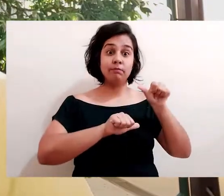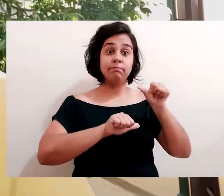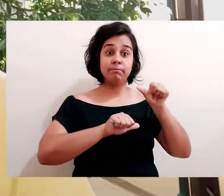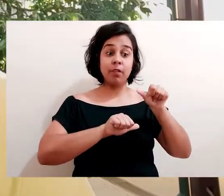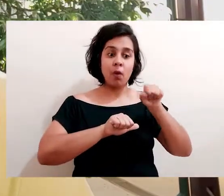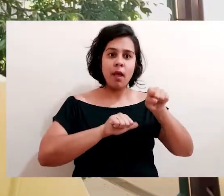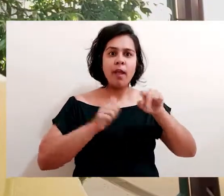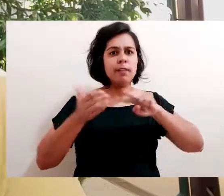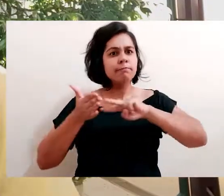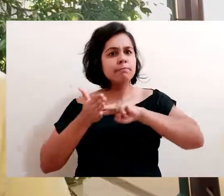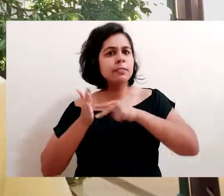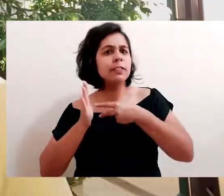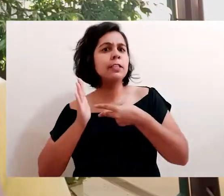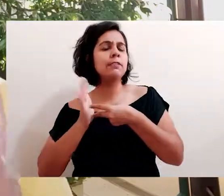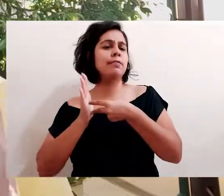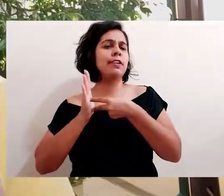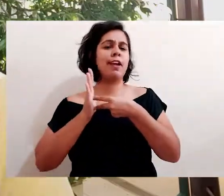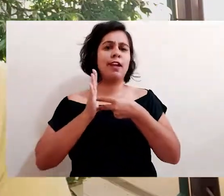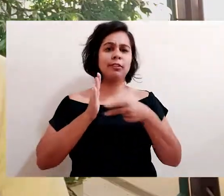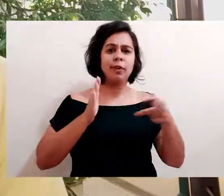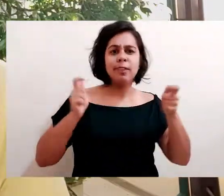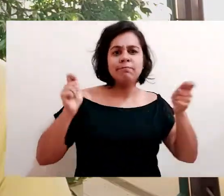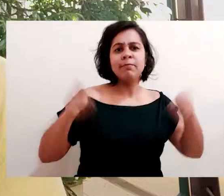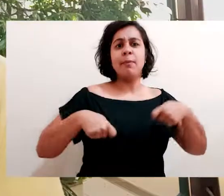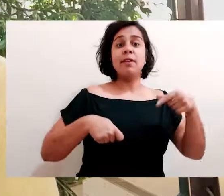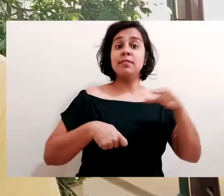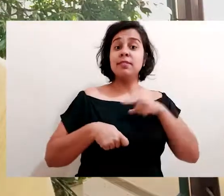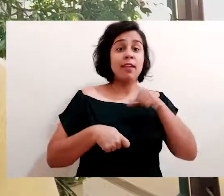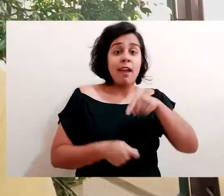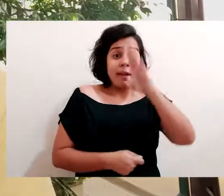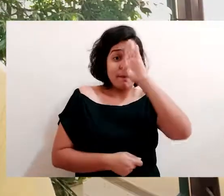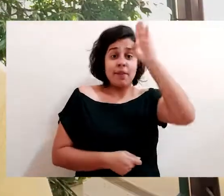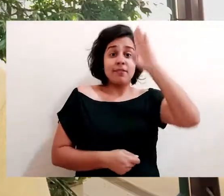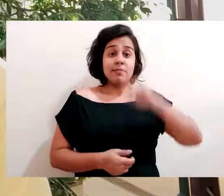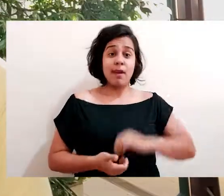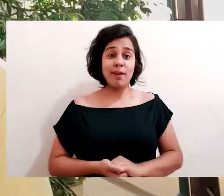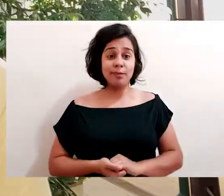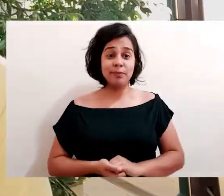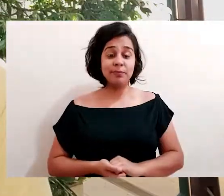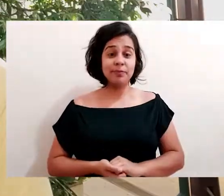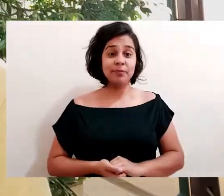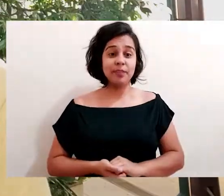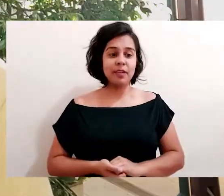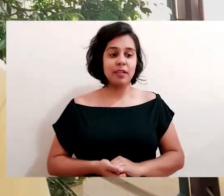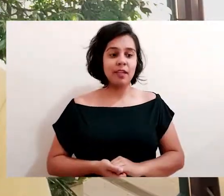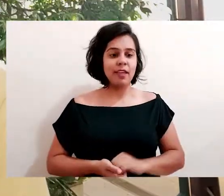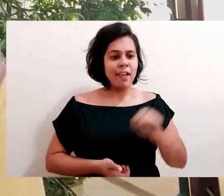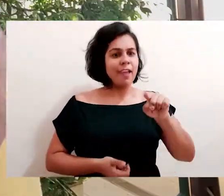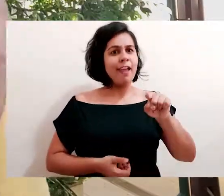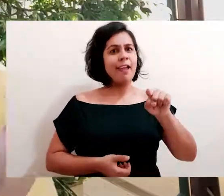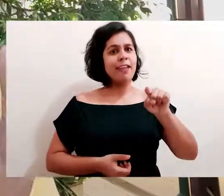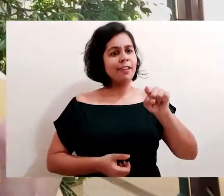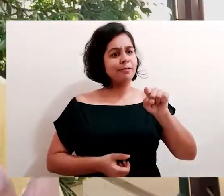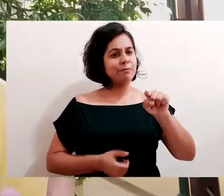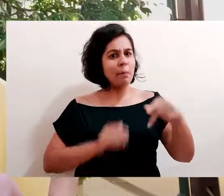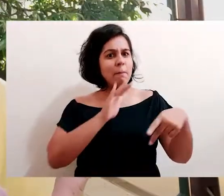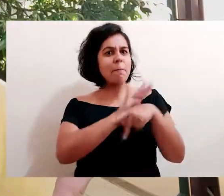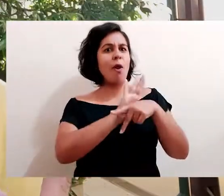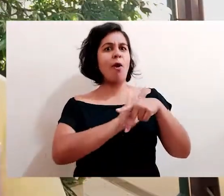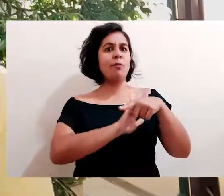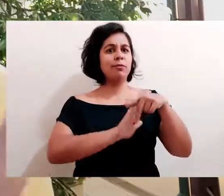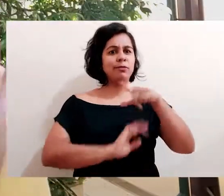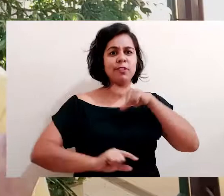O poder que ela exerce nas pessoas, o significado que ela exerce nas pessoas é fundamental. Ela mesma